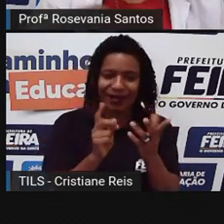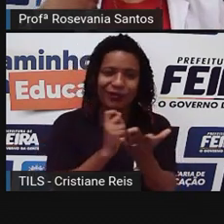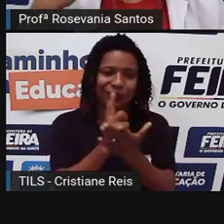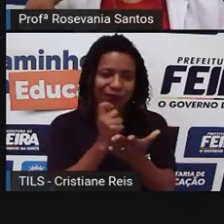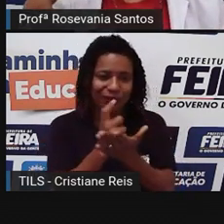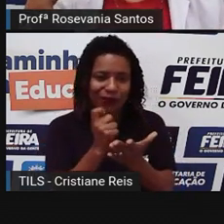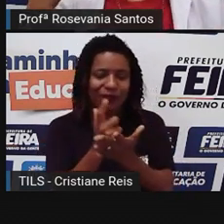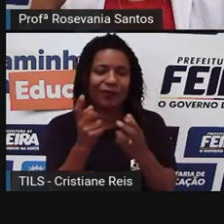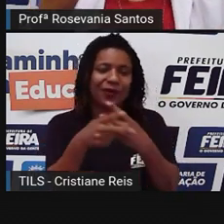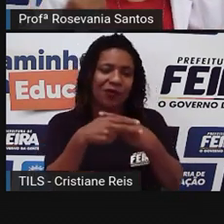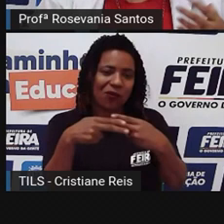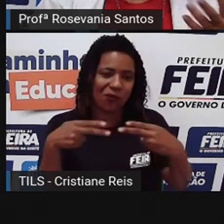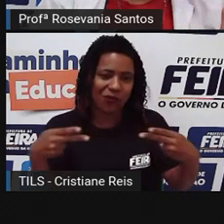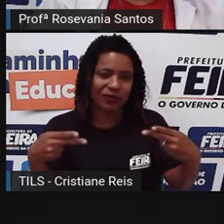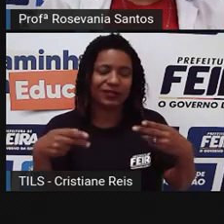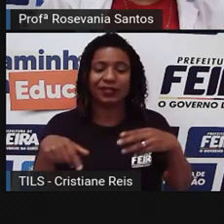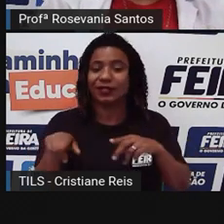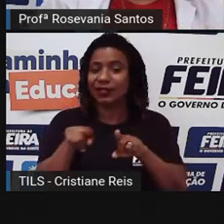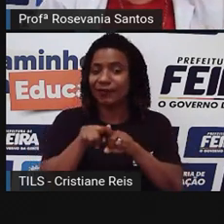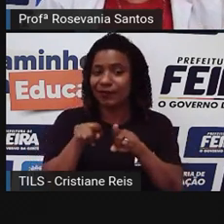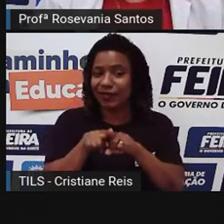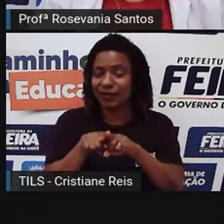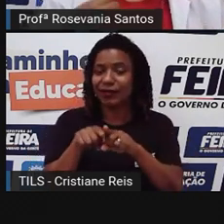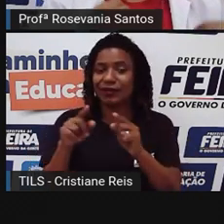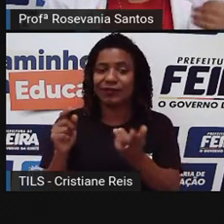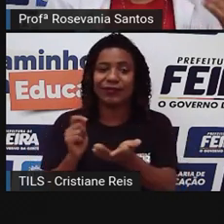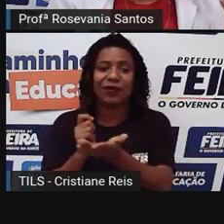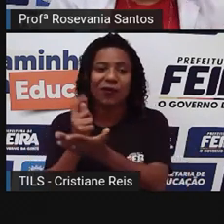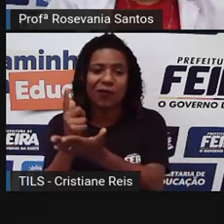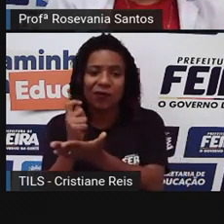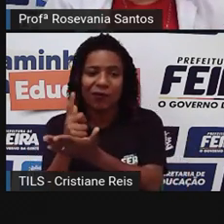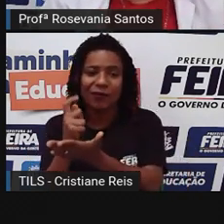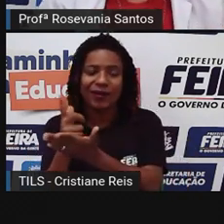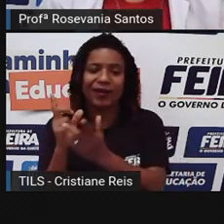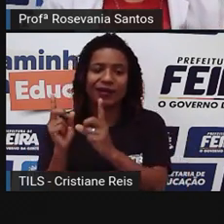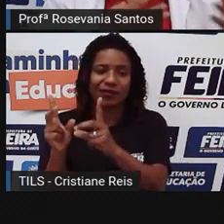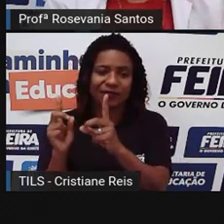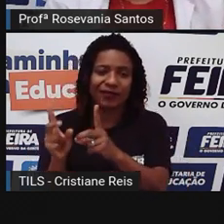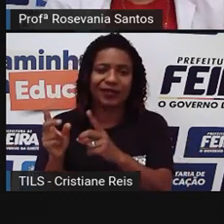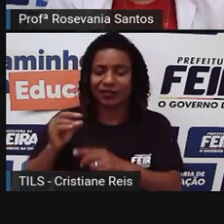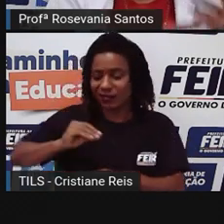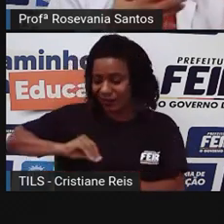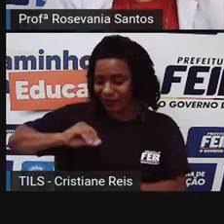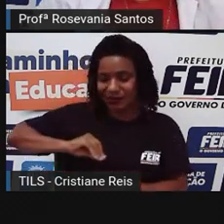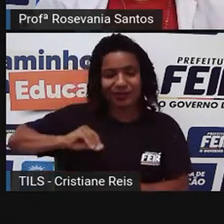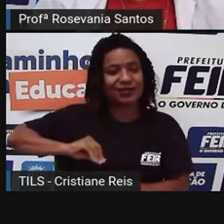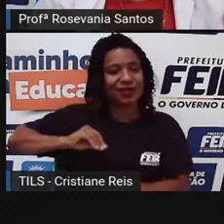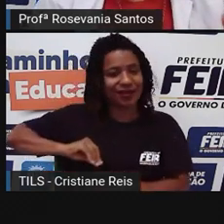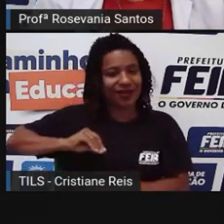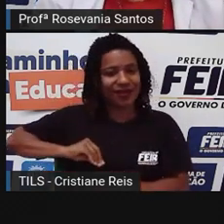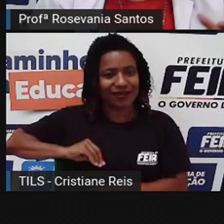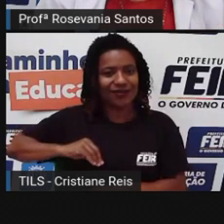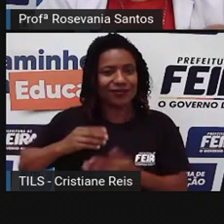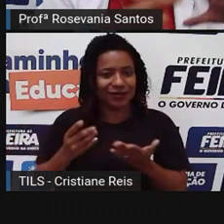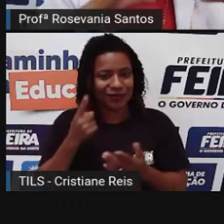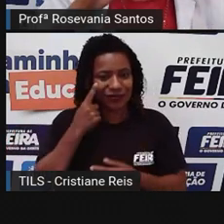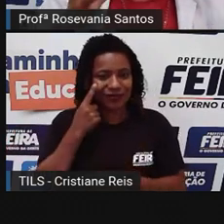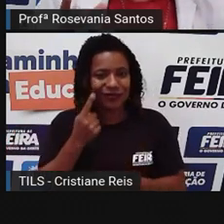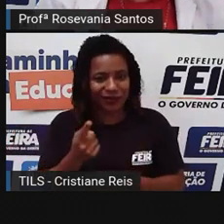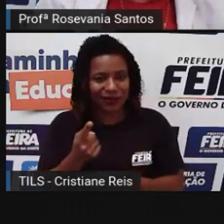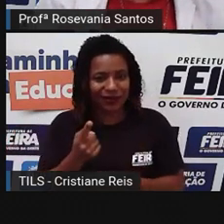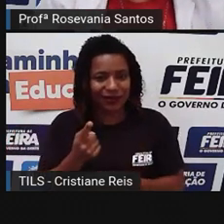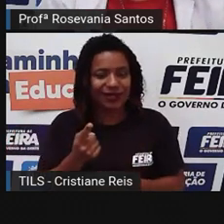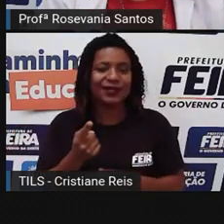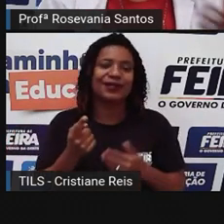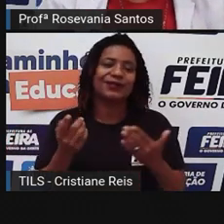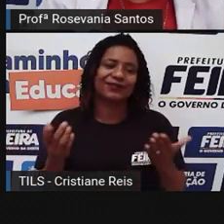mercadorias, na lei da oferta e da procura, dos trabalhos assalariados, como vocês viram, né, aí essa situação, que é o que